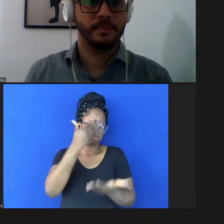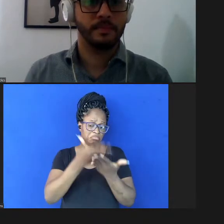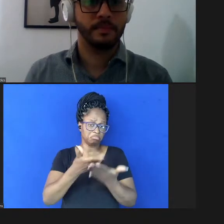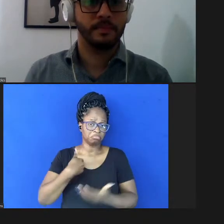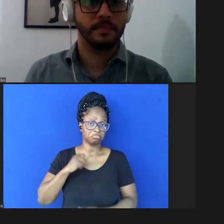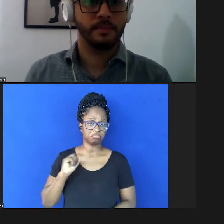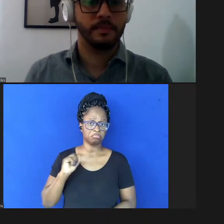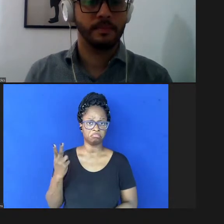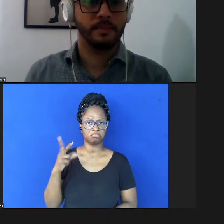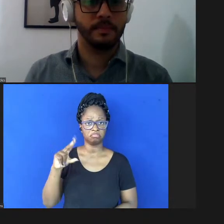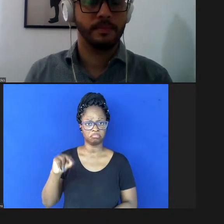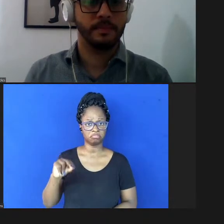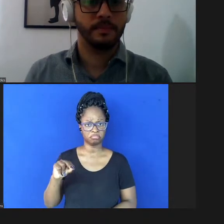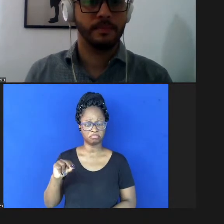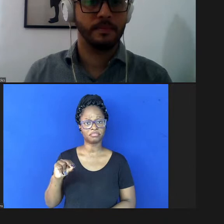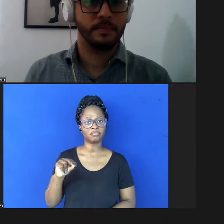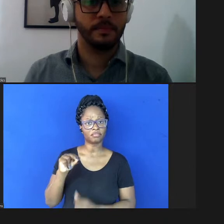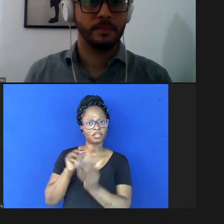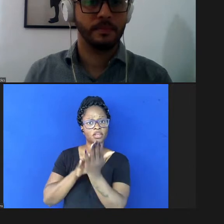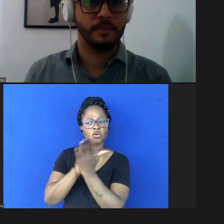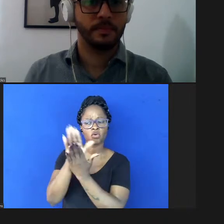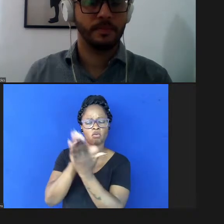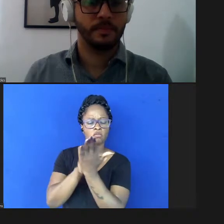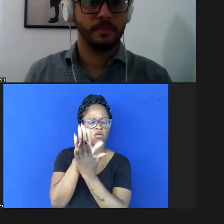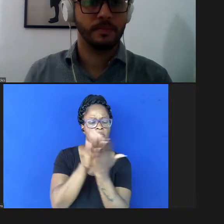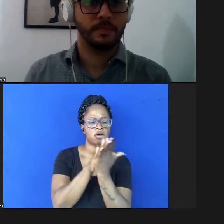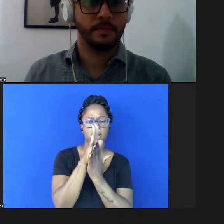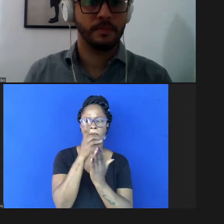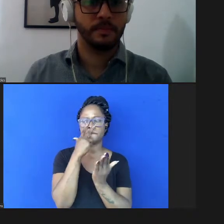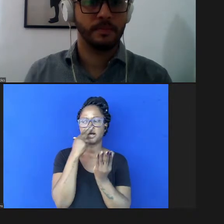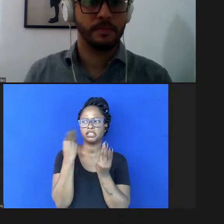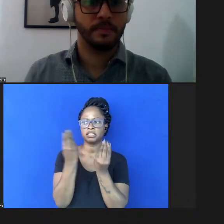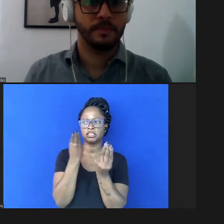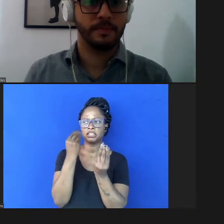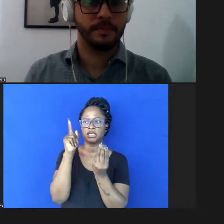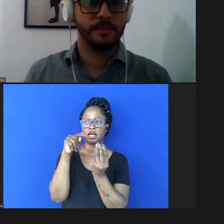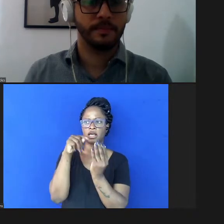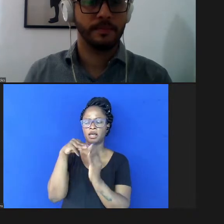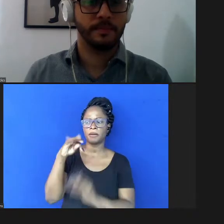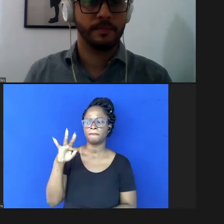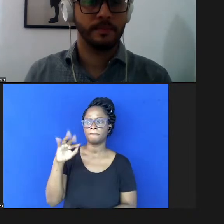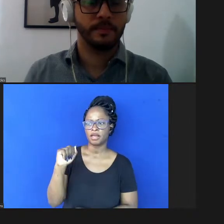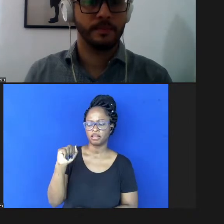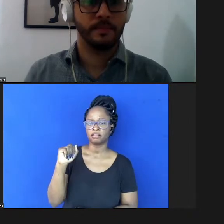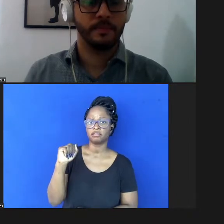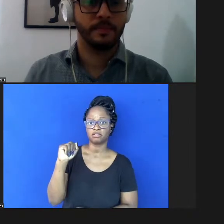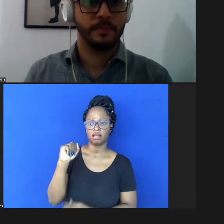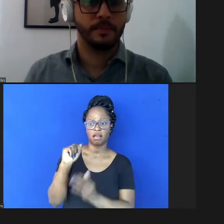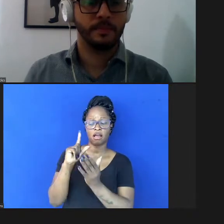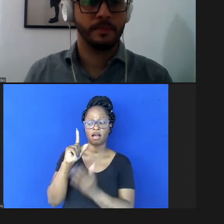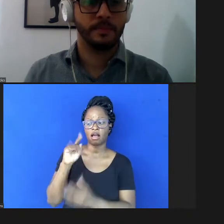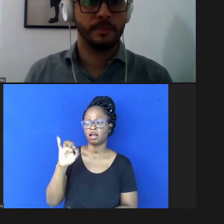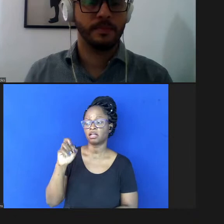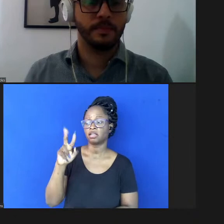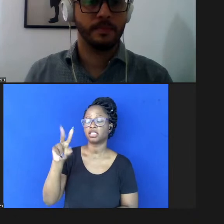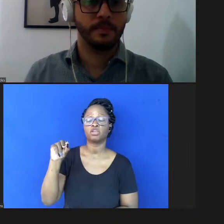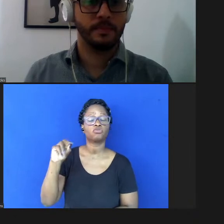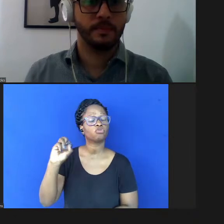que publicações como os meta arquivos os